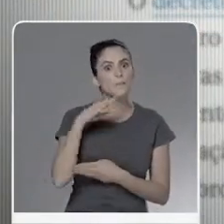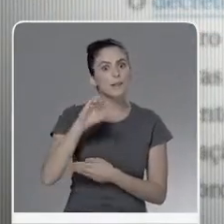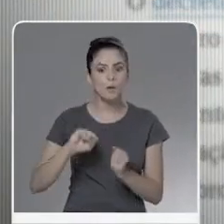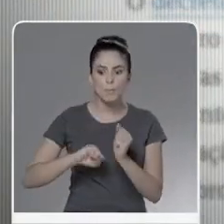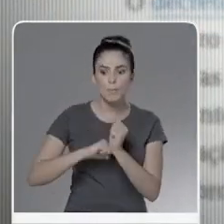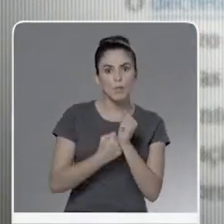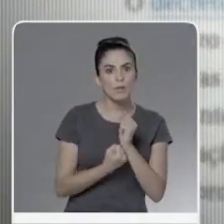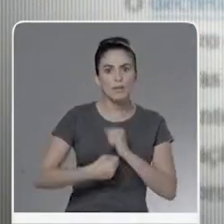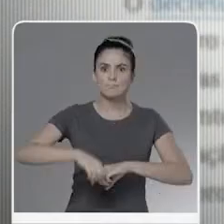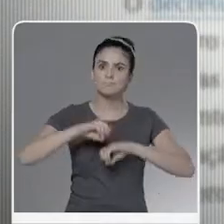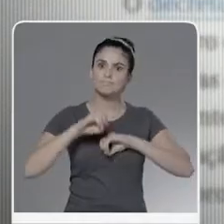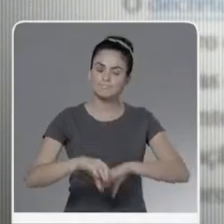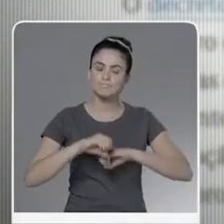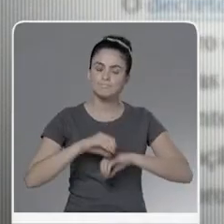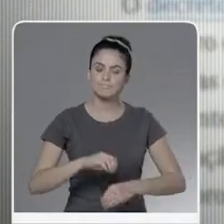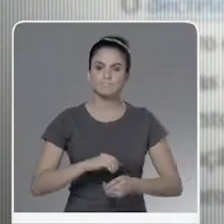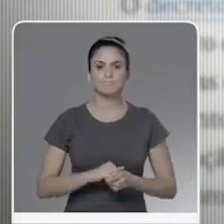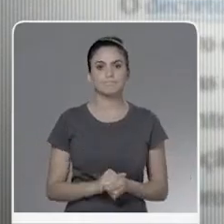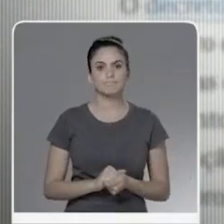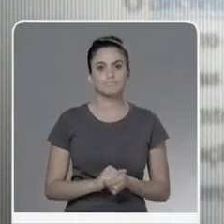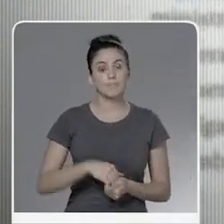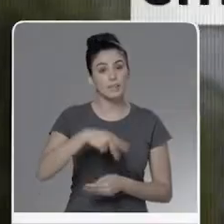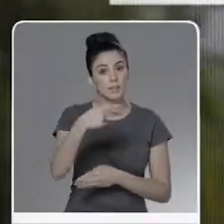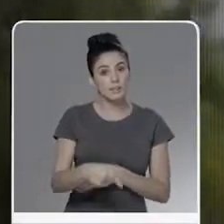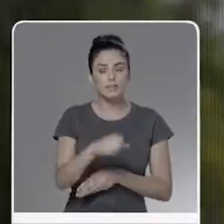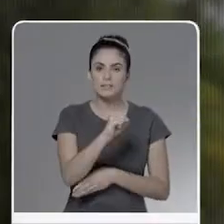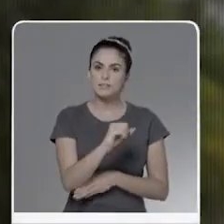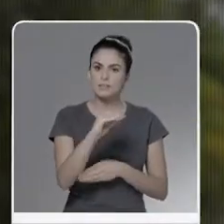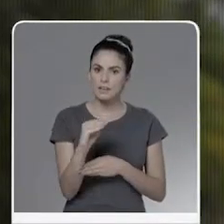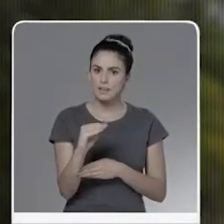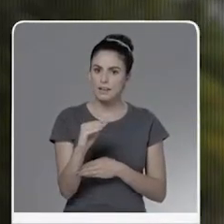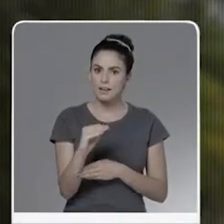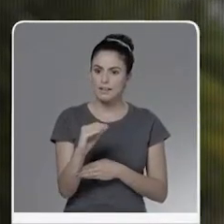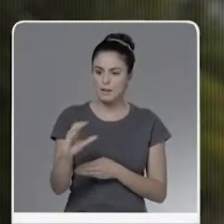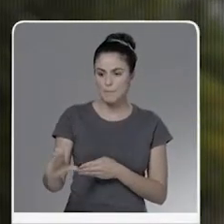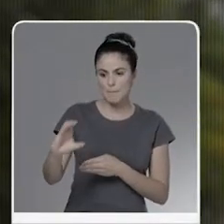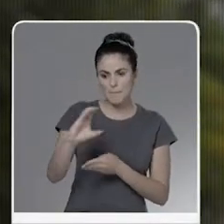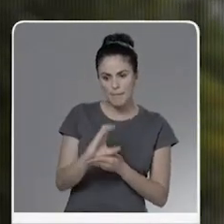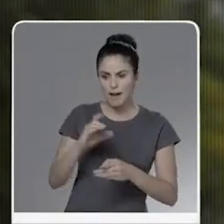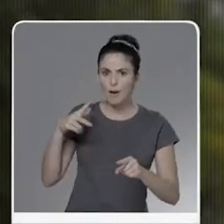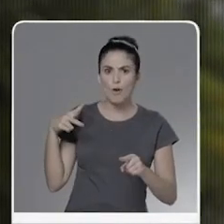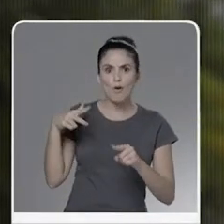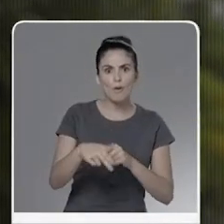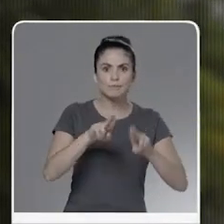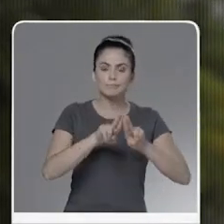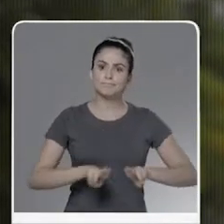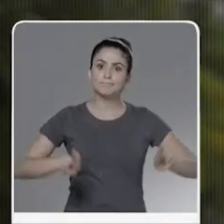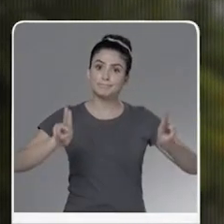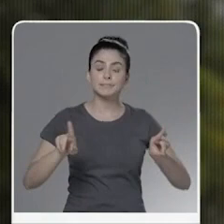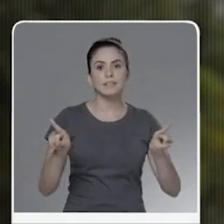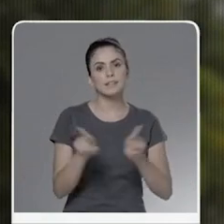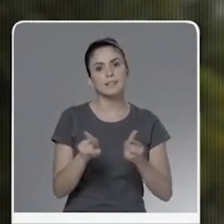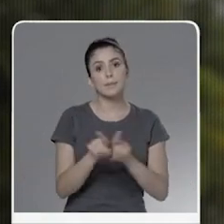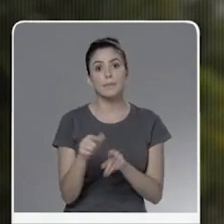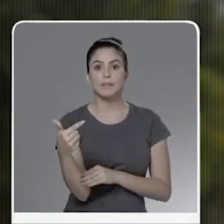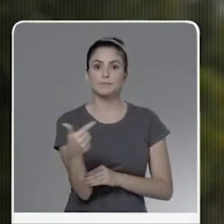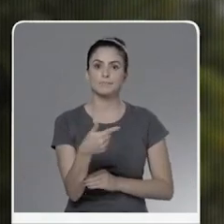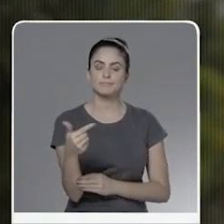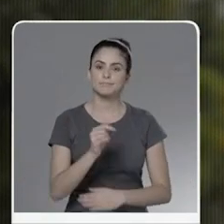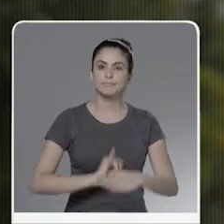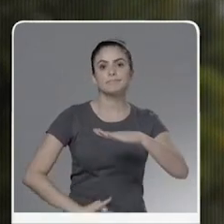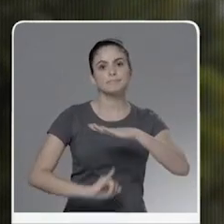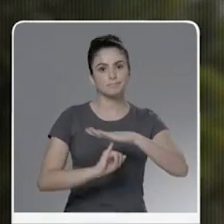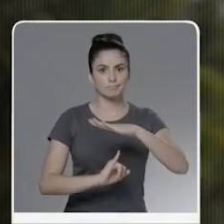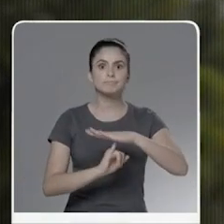bilhões foram bloqueados na educação. Aqui em Santa Catarina, os cortes atingem todas as universidades federais e